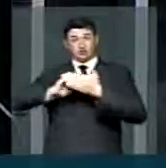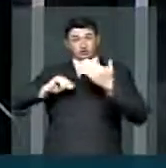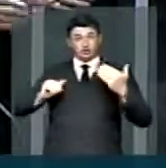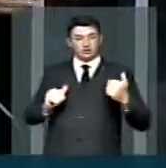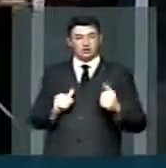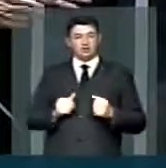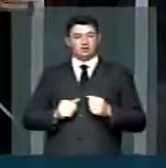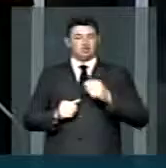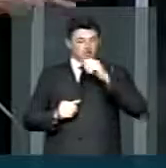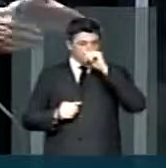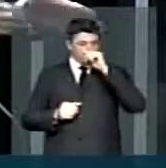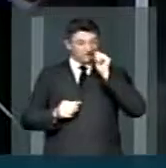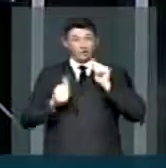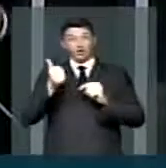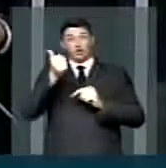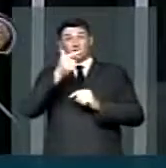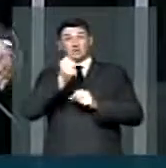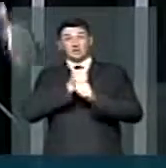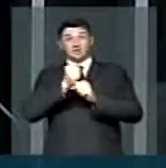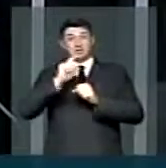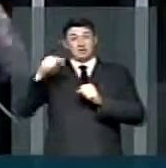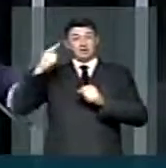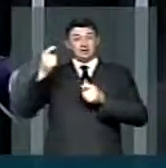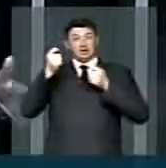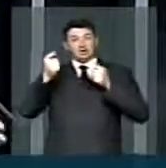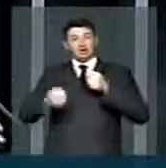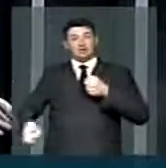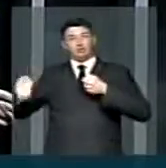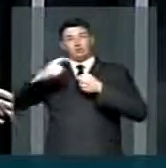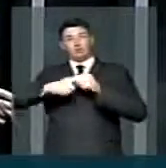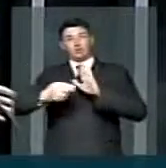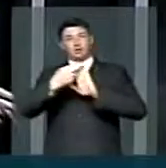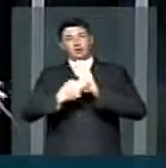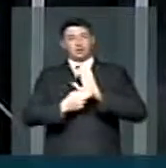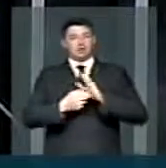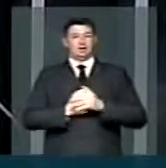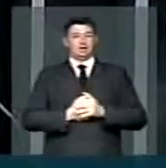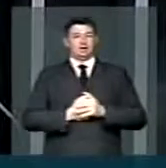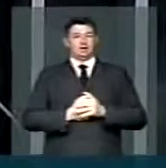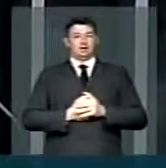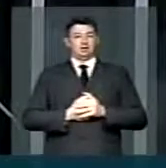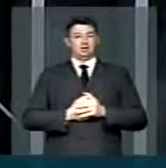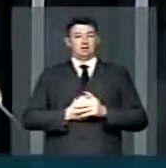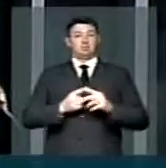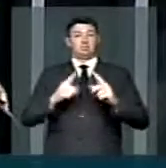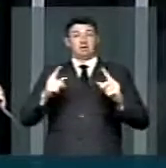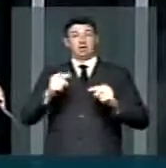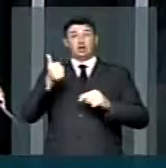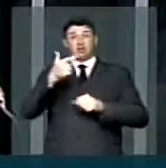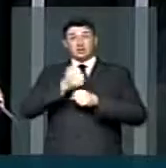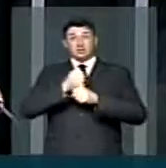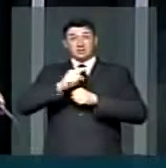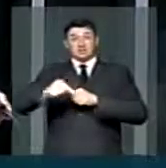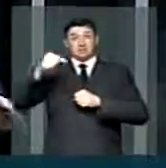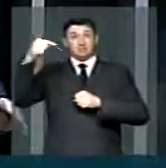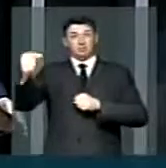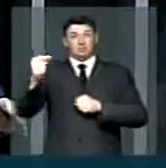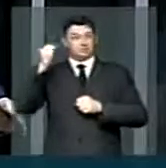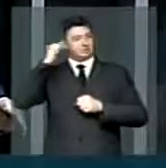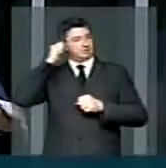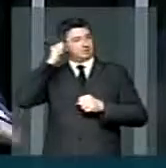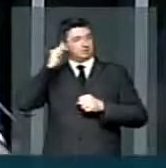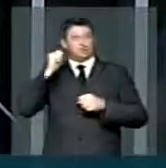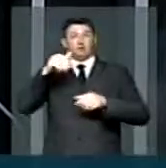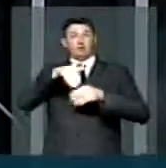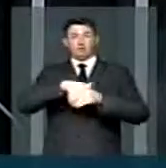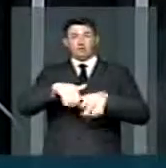que há 12 foi tentado recompor na sua regulamentação. Depois de 12 anos é